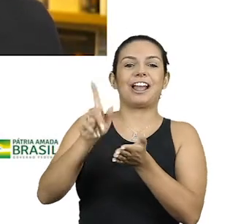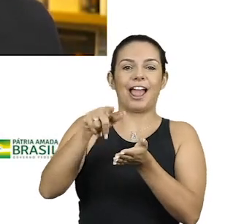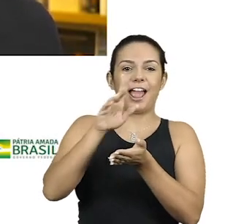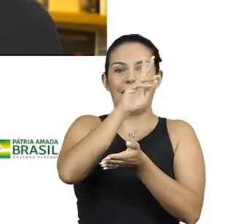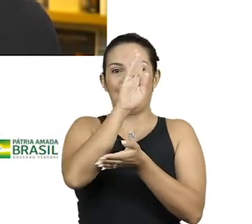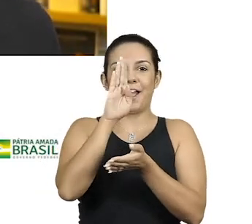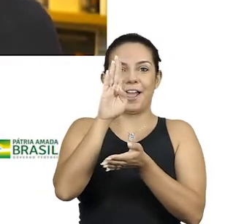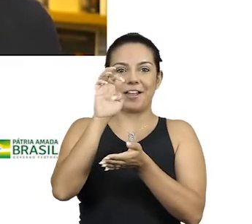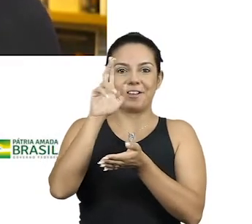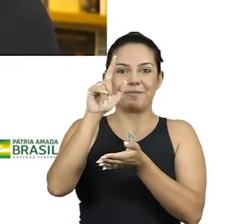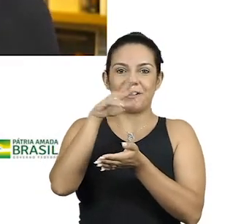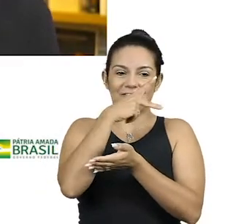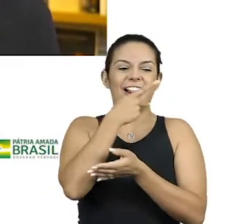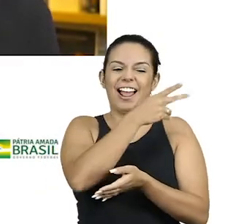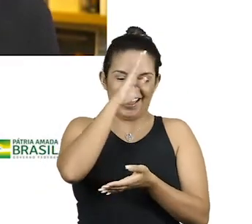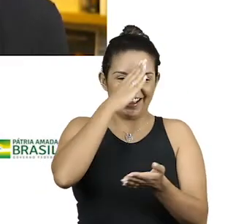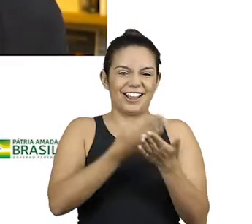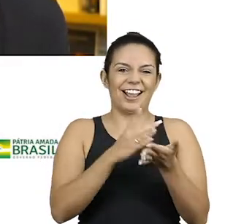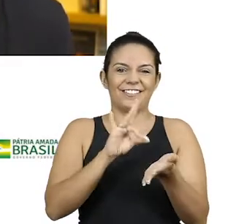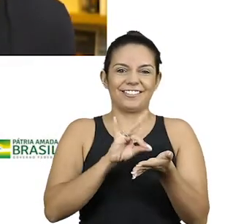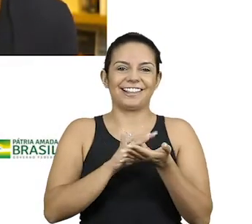Berlim, você vai adorar, vai acreditar.